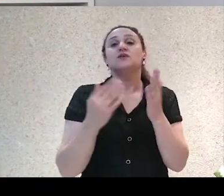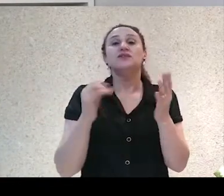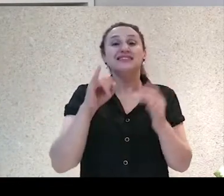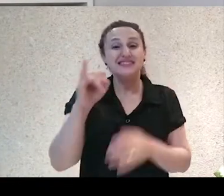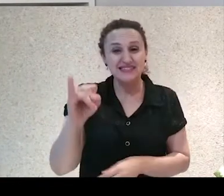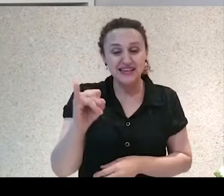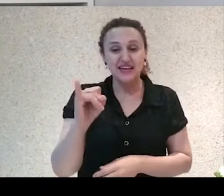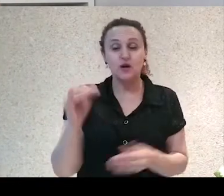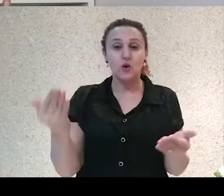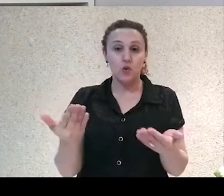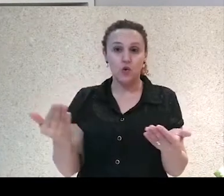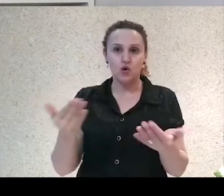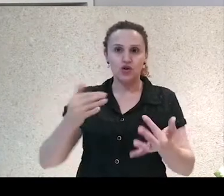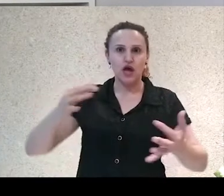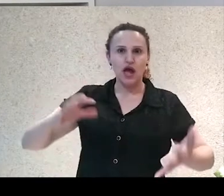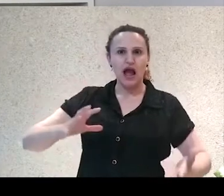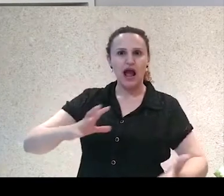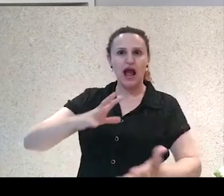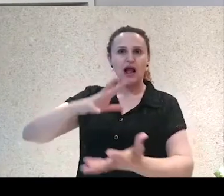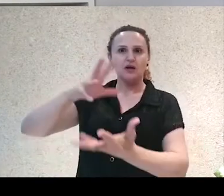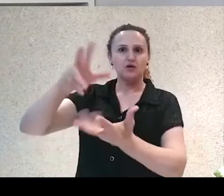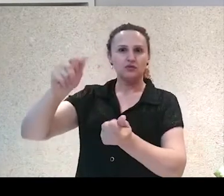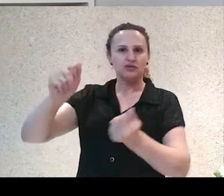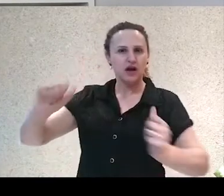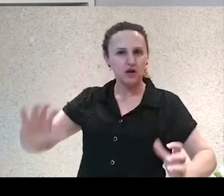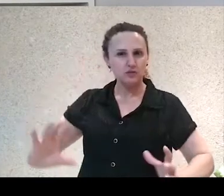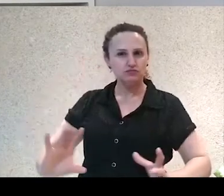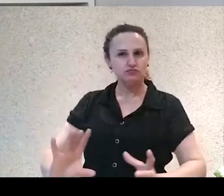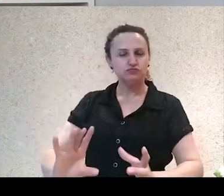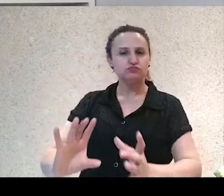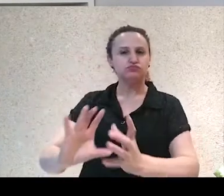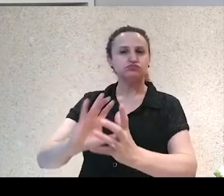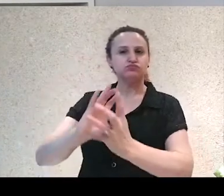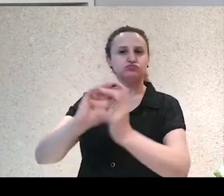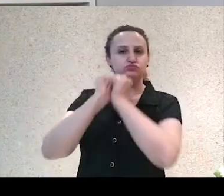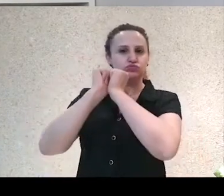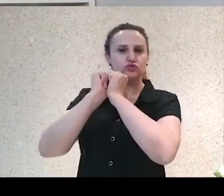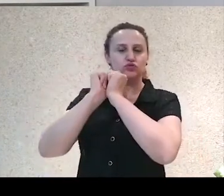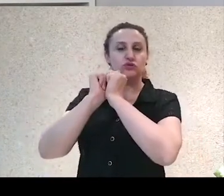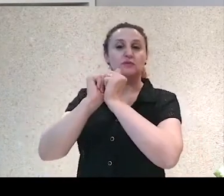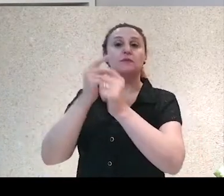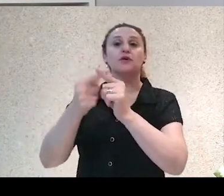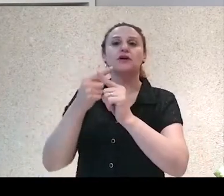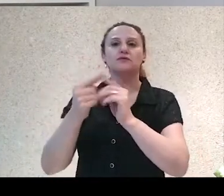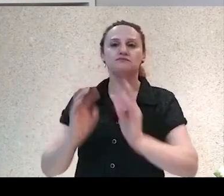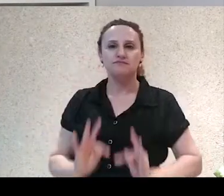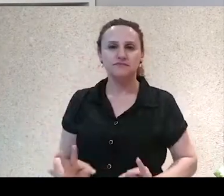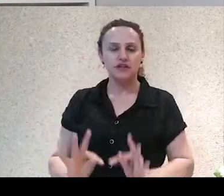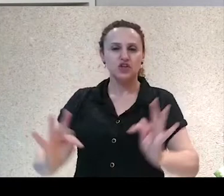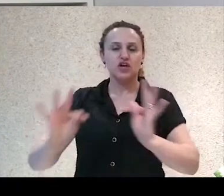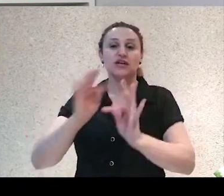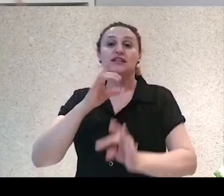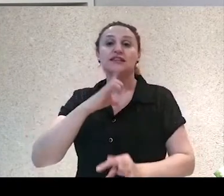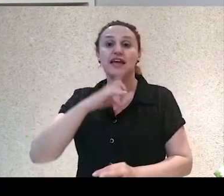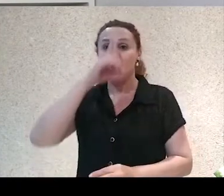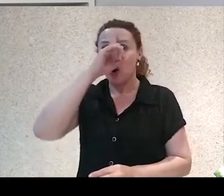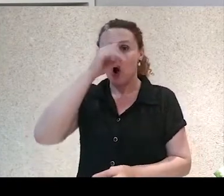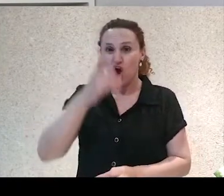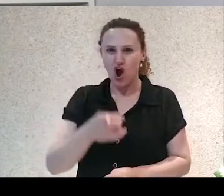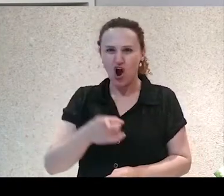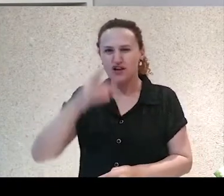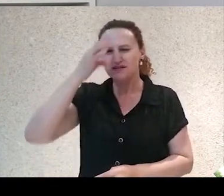nos junta a partir da tecnologia, a gente sabe também que existem ordens imaginadas